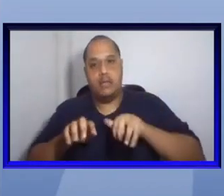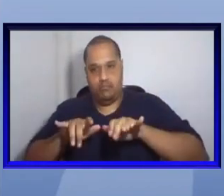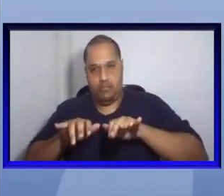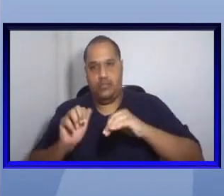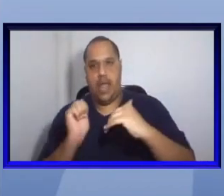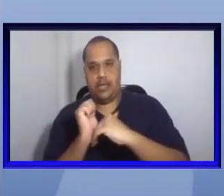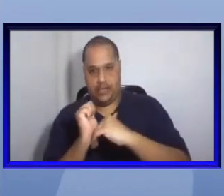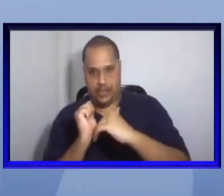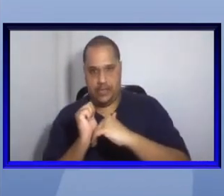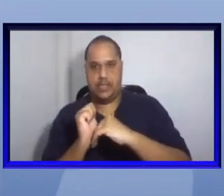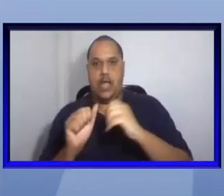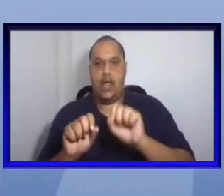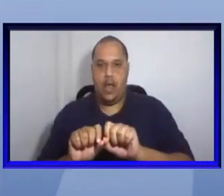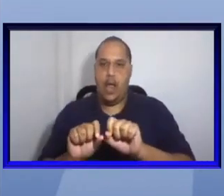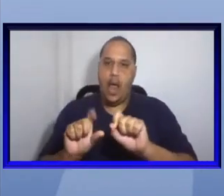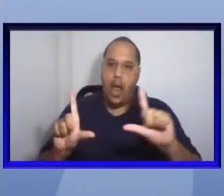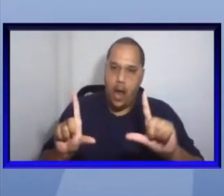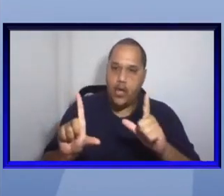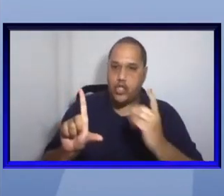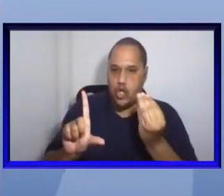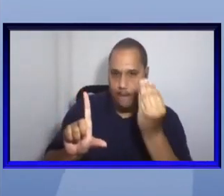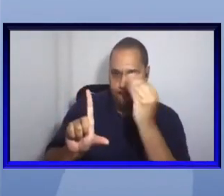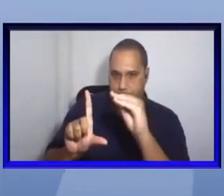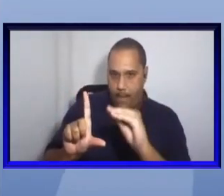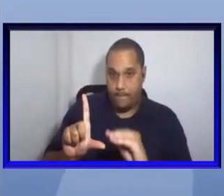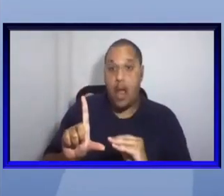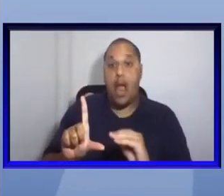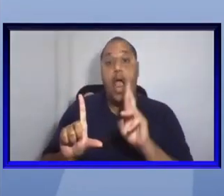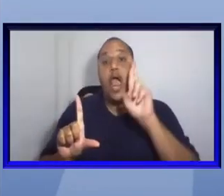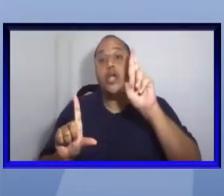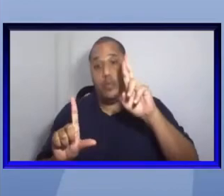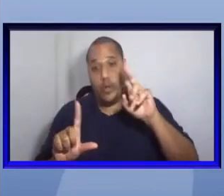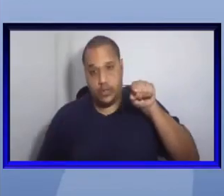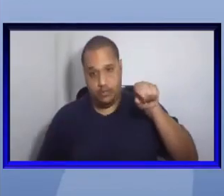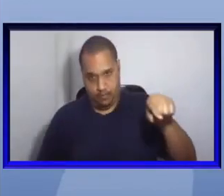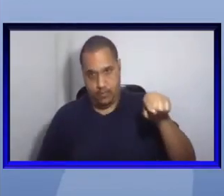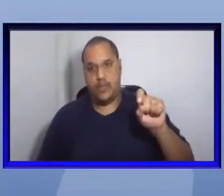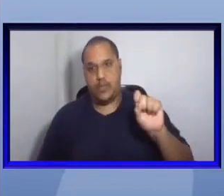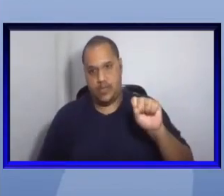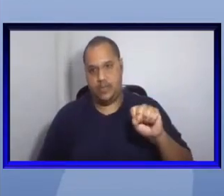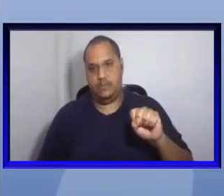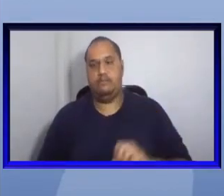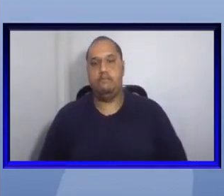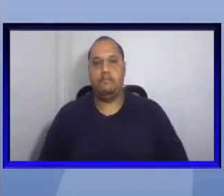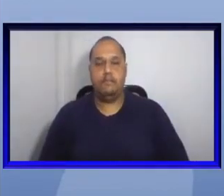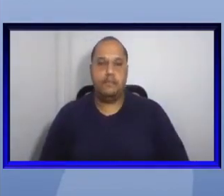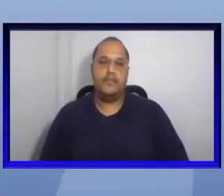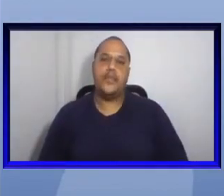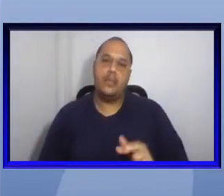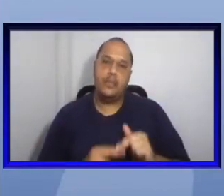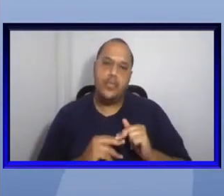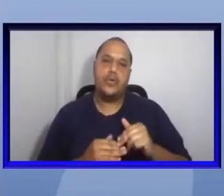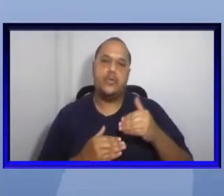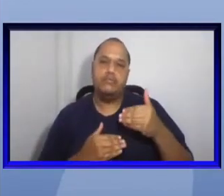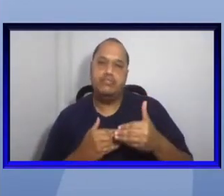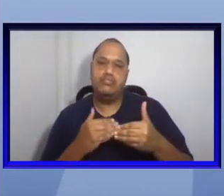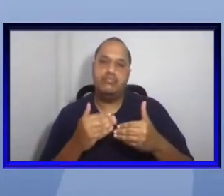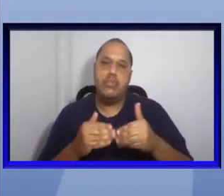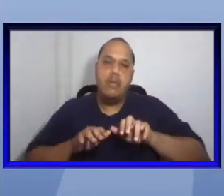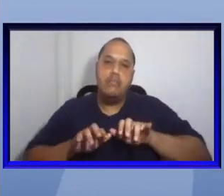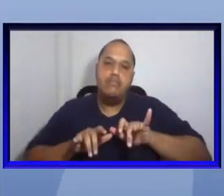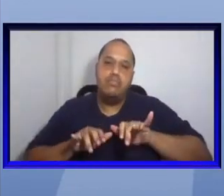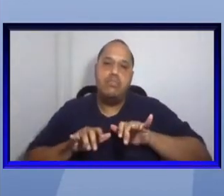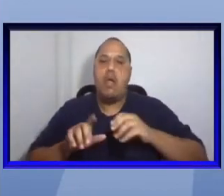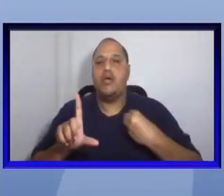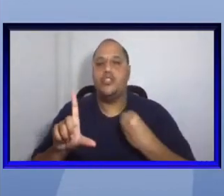responsabilizar pela informação que está lá então paulatinamente ele vai adicionando informações